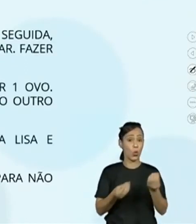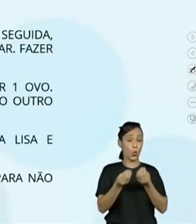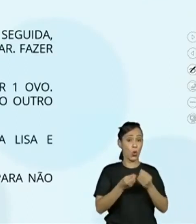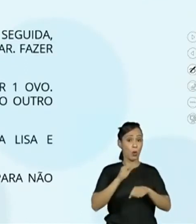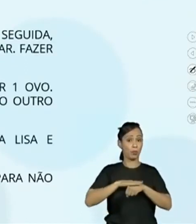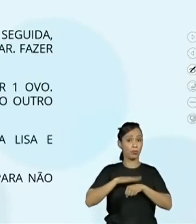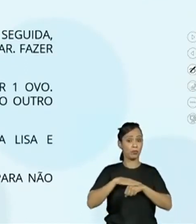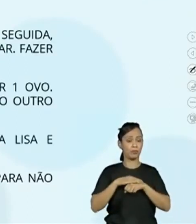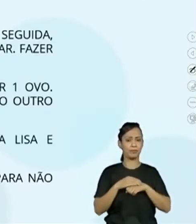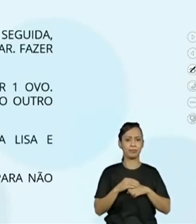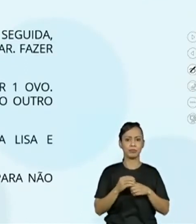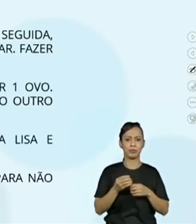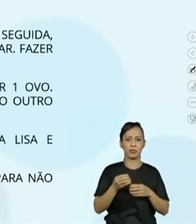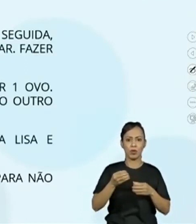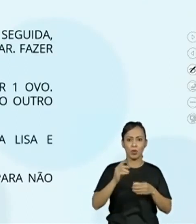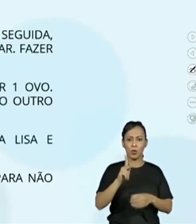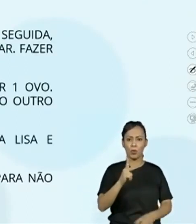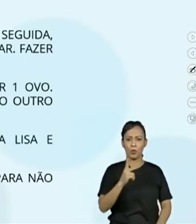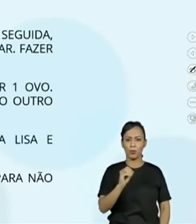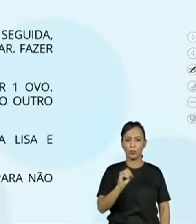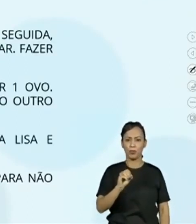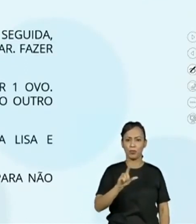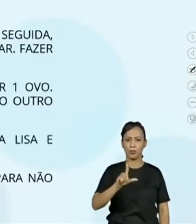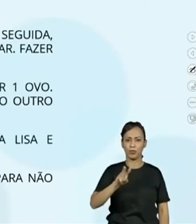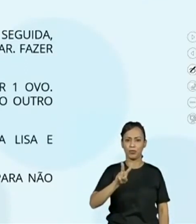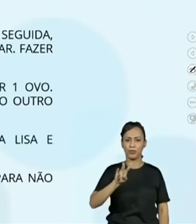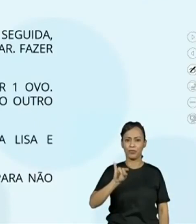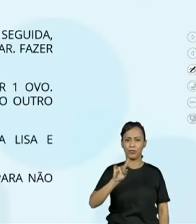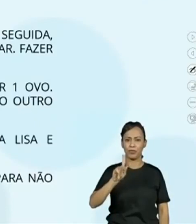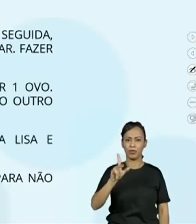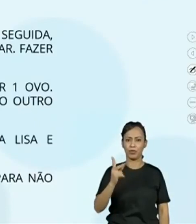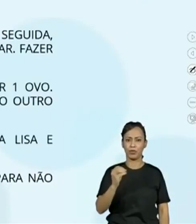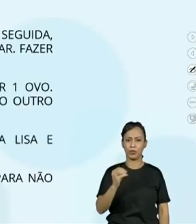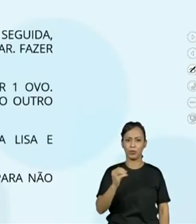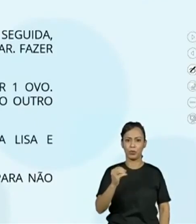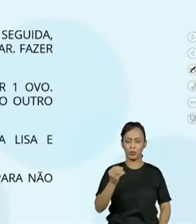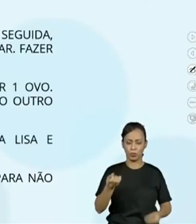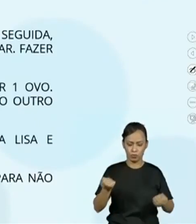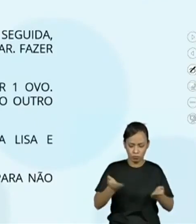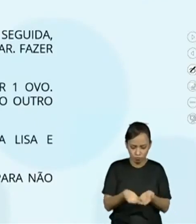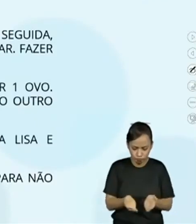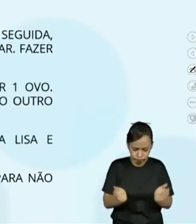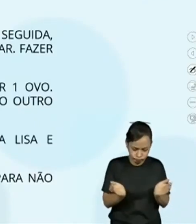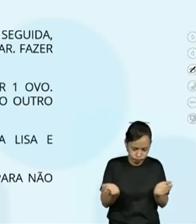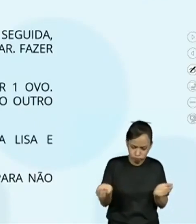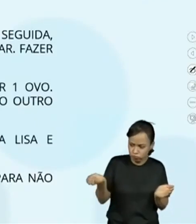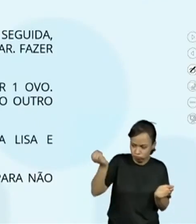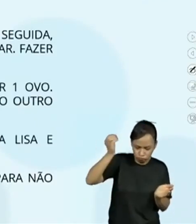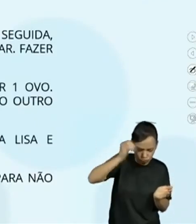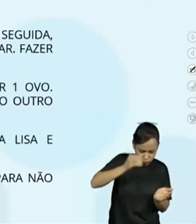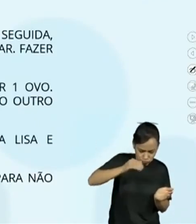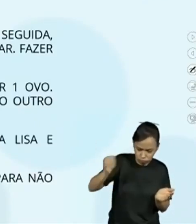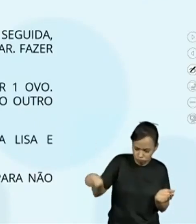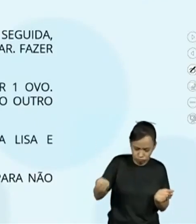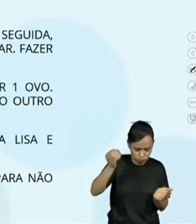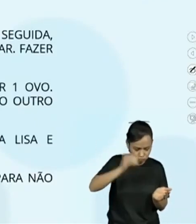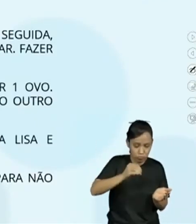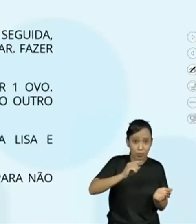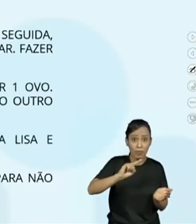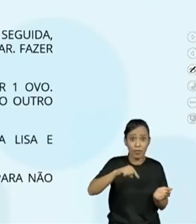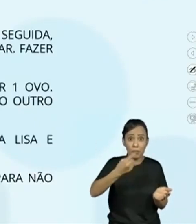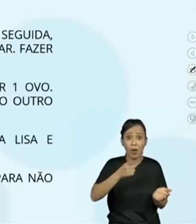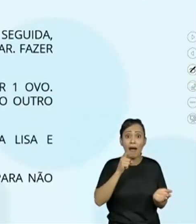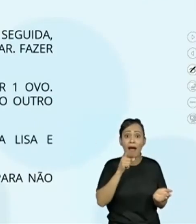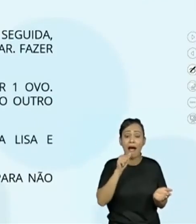Colocar o polvilho em uma vasilha. E, em seguida, jogar um pouco de água